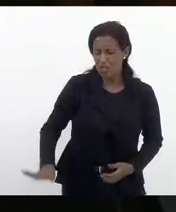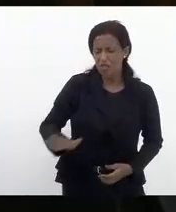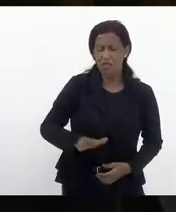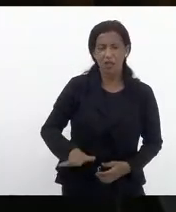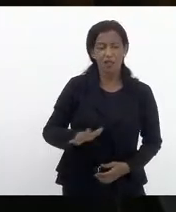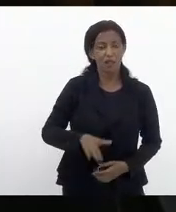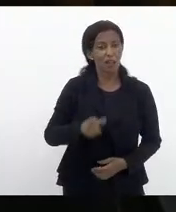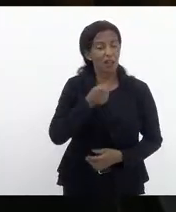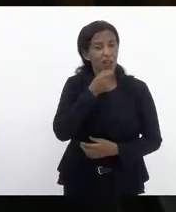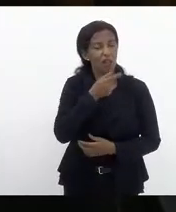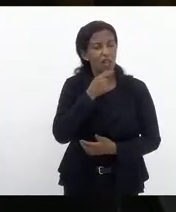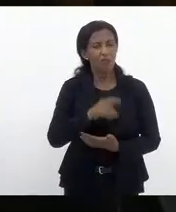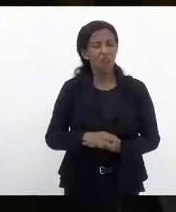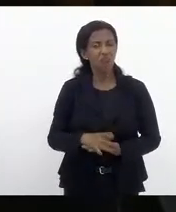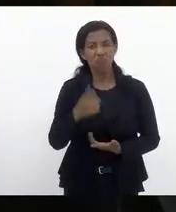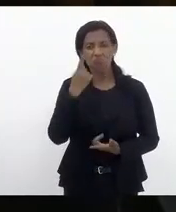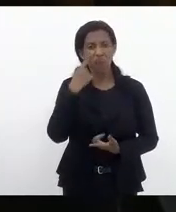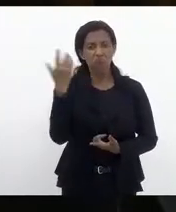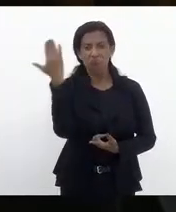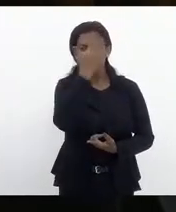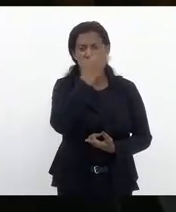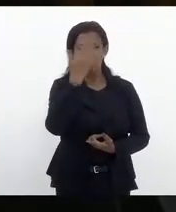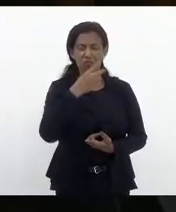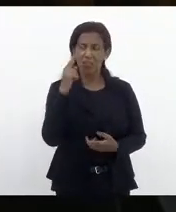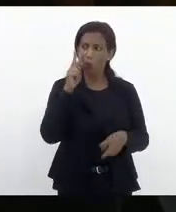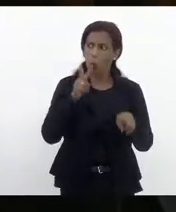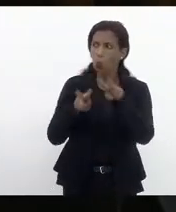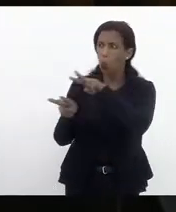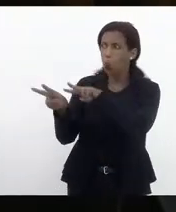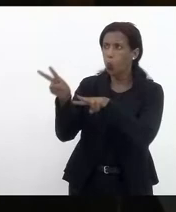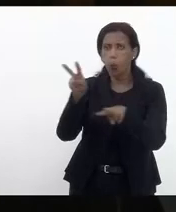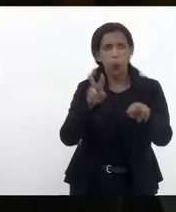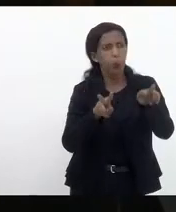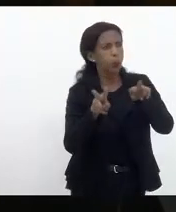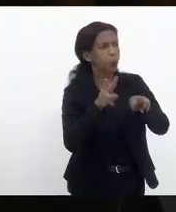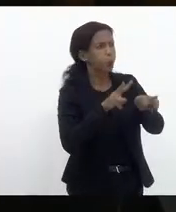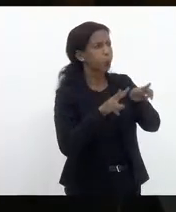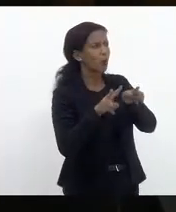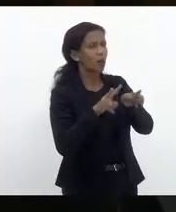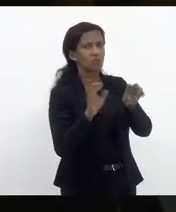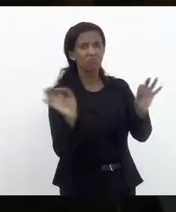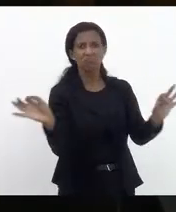engraçado que nós não vimos não observamos ninguém